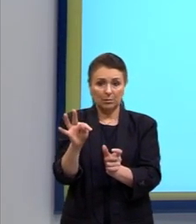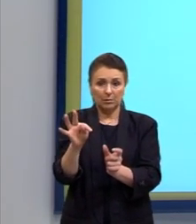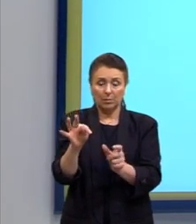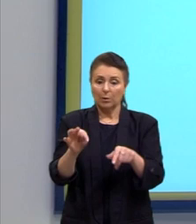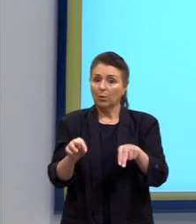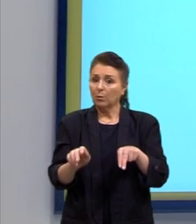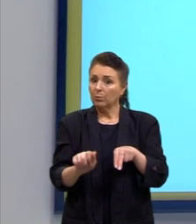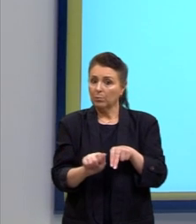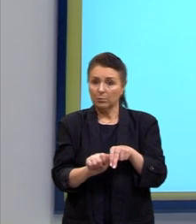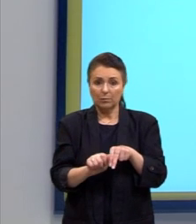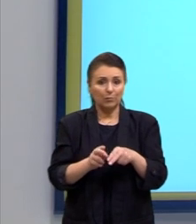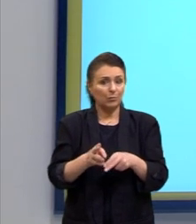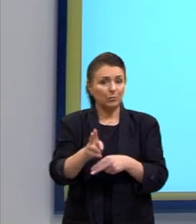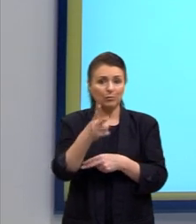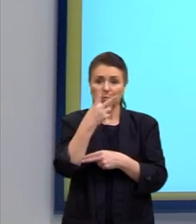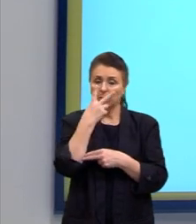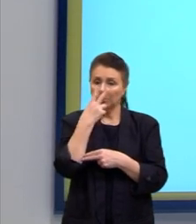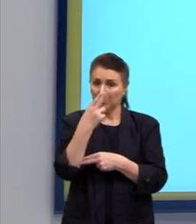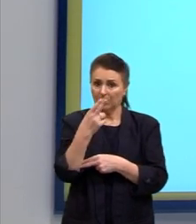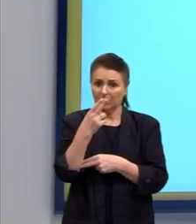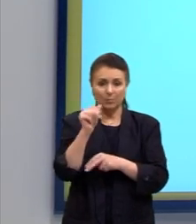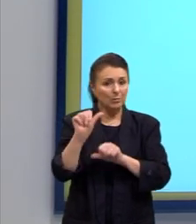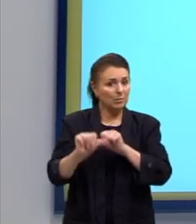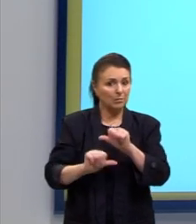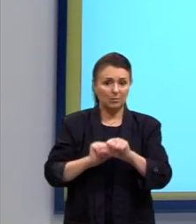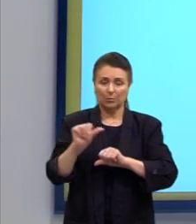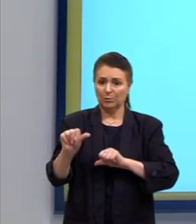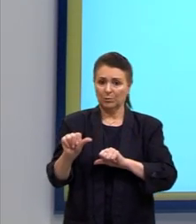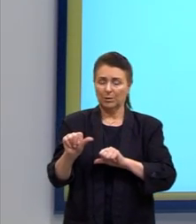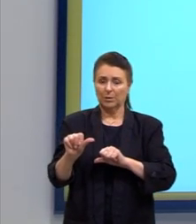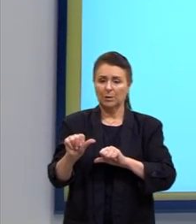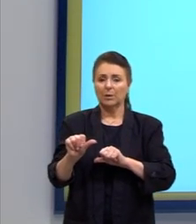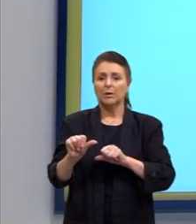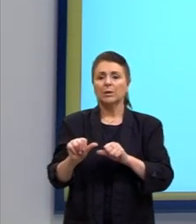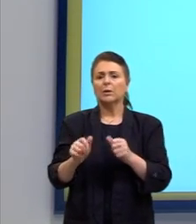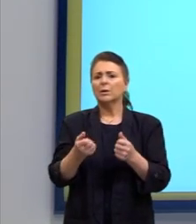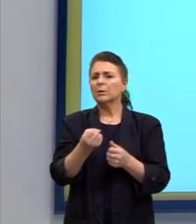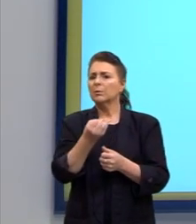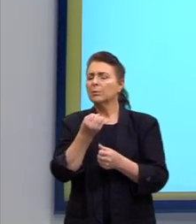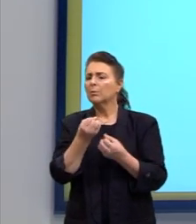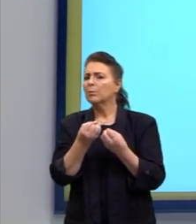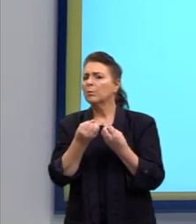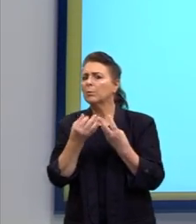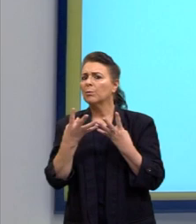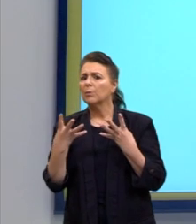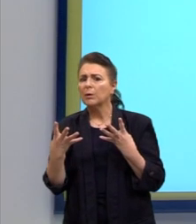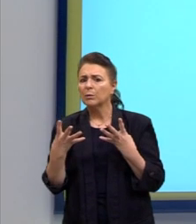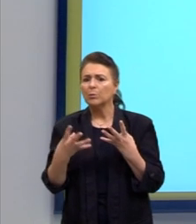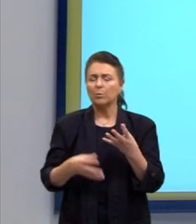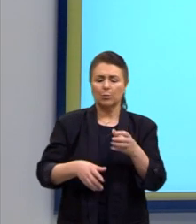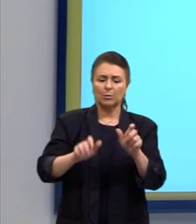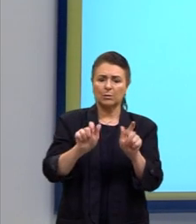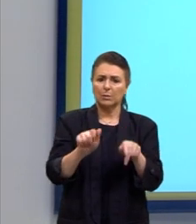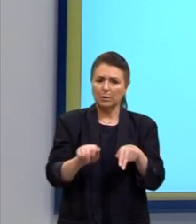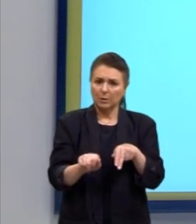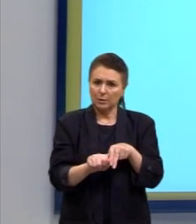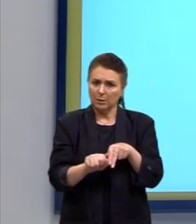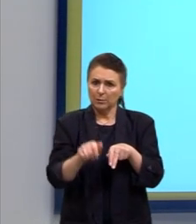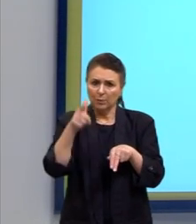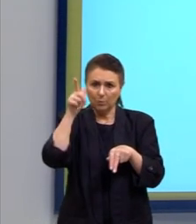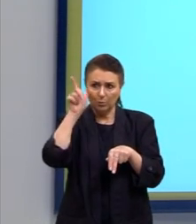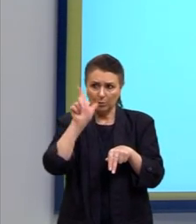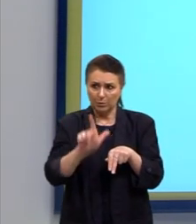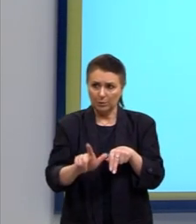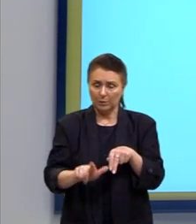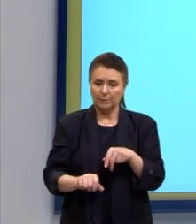continuar o mesmo. E uma forma de calcular quantos anagramas nós conseguimos formar é O